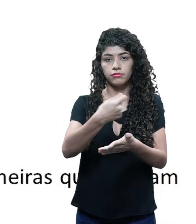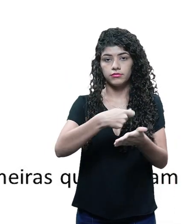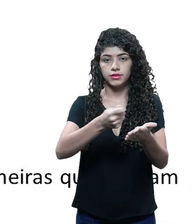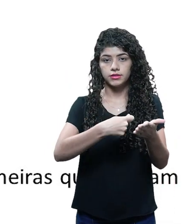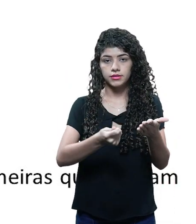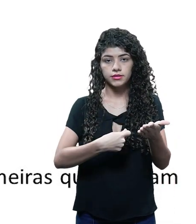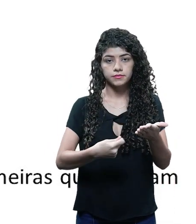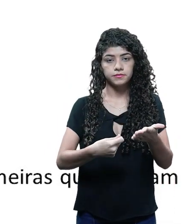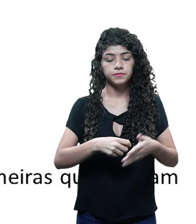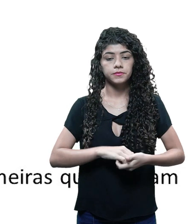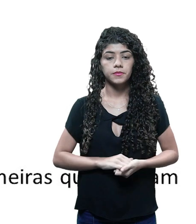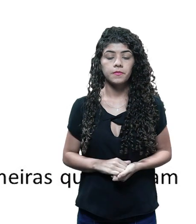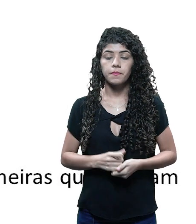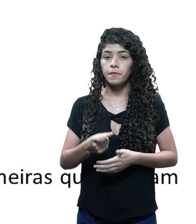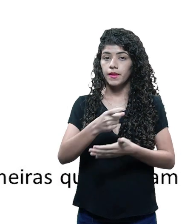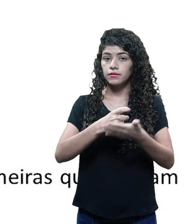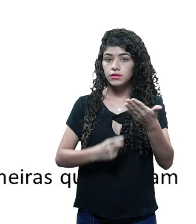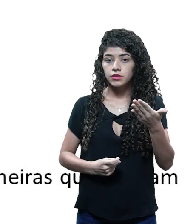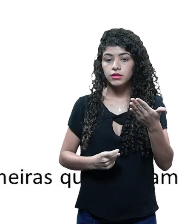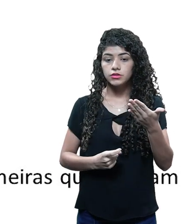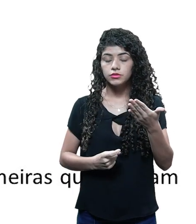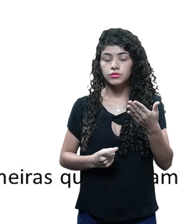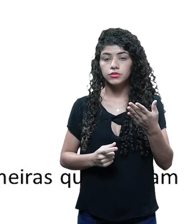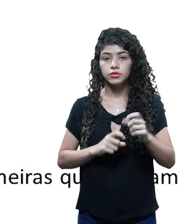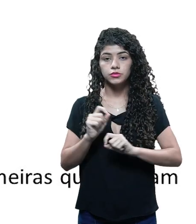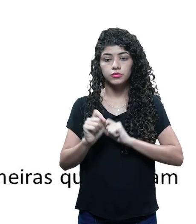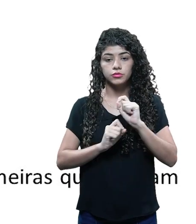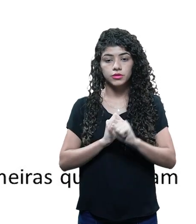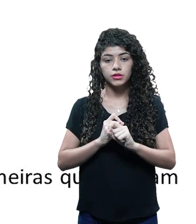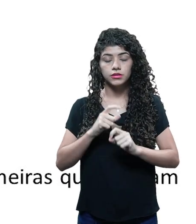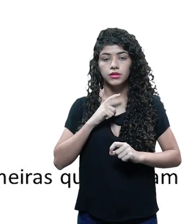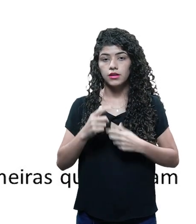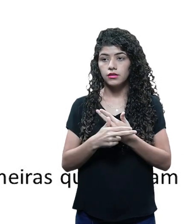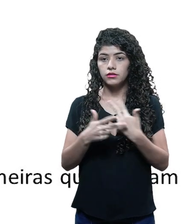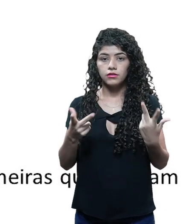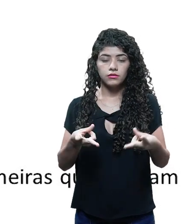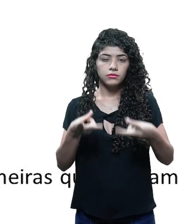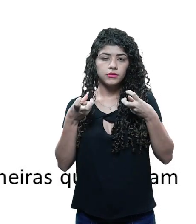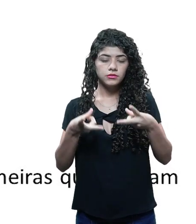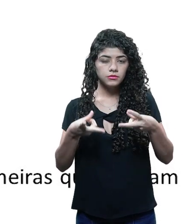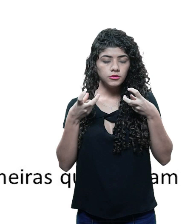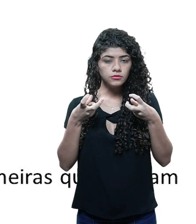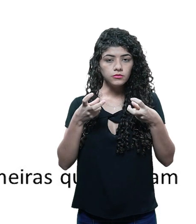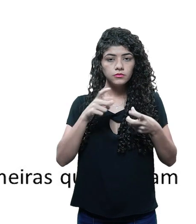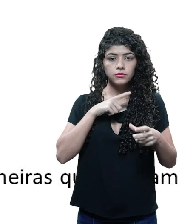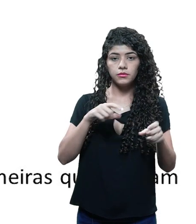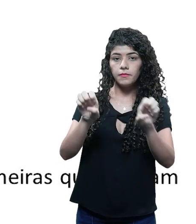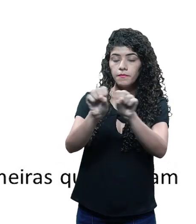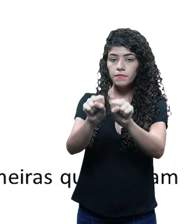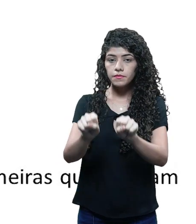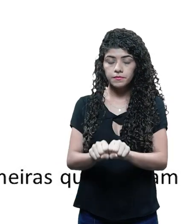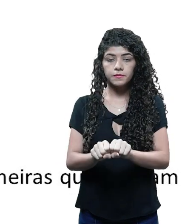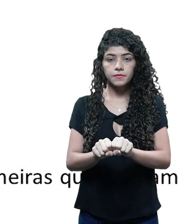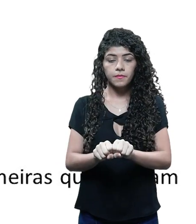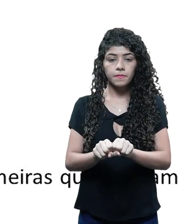Então, textos, roteiros são textos, eles são conjuntos de percepções, eles são